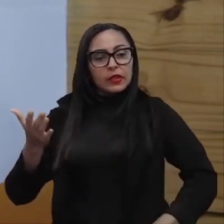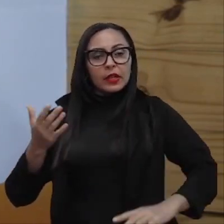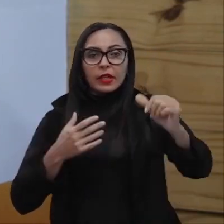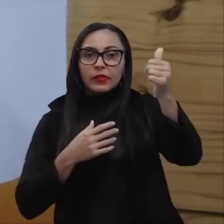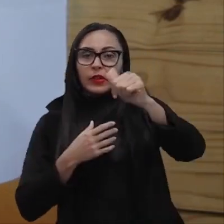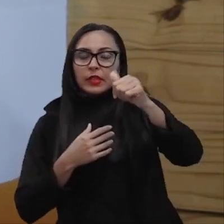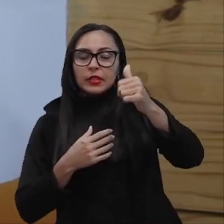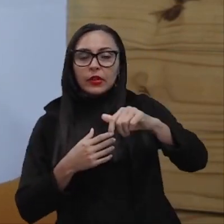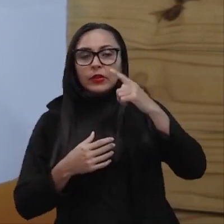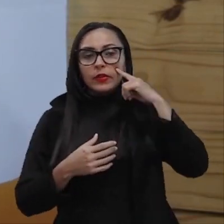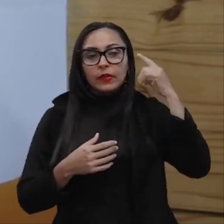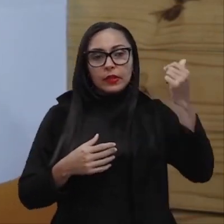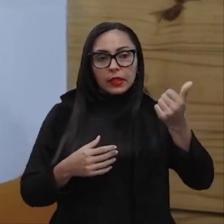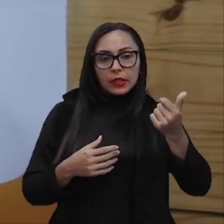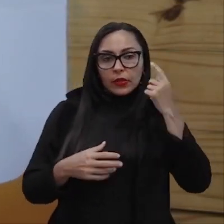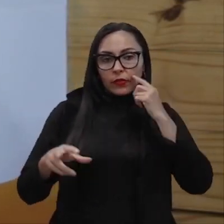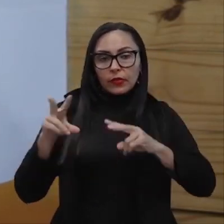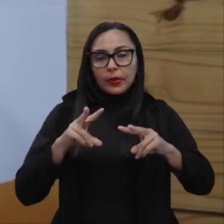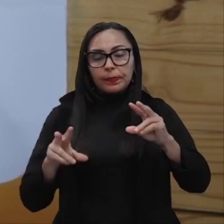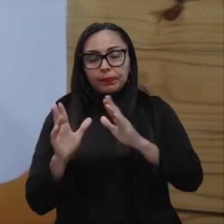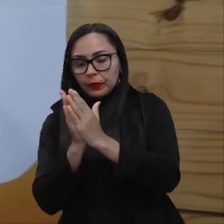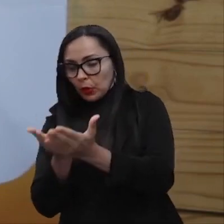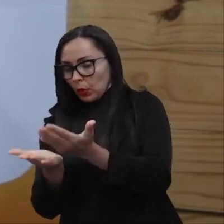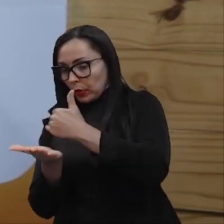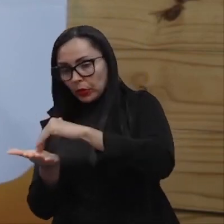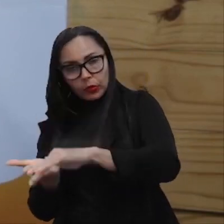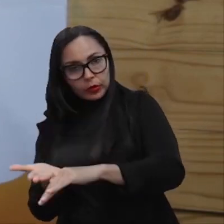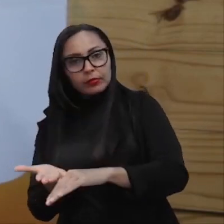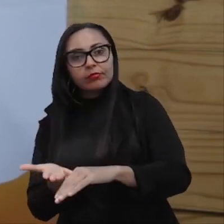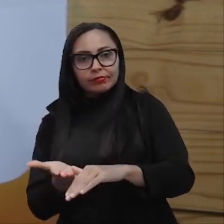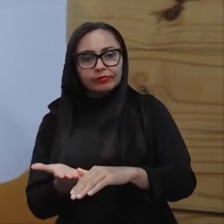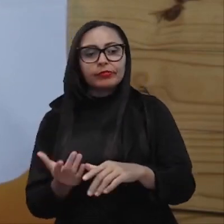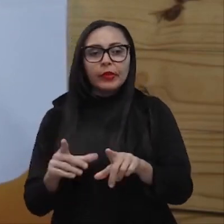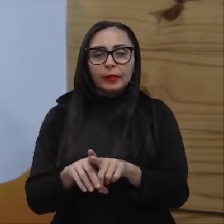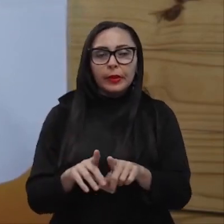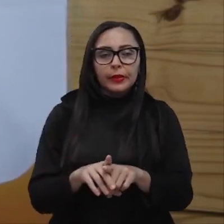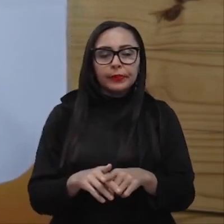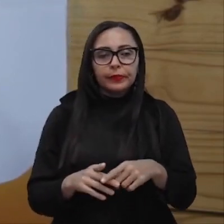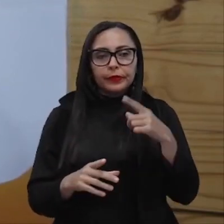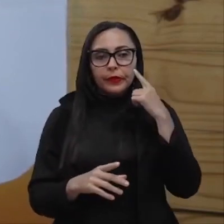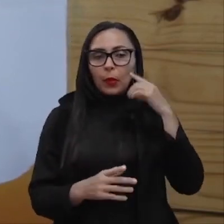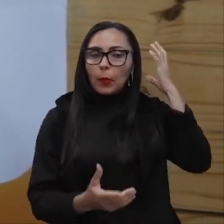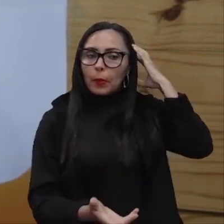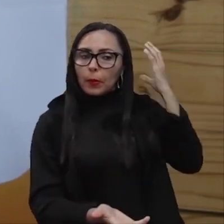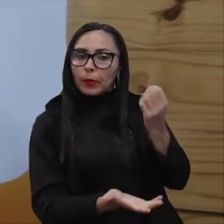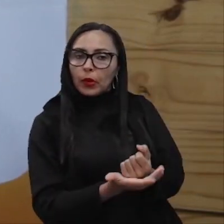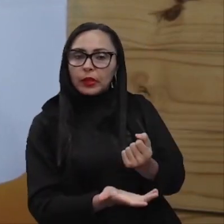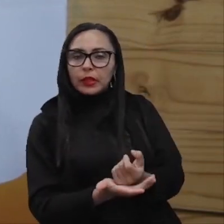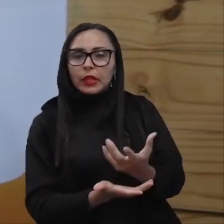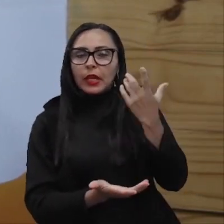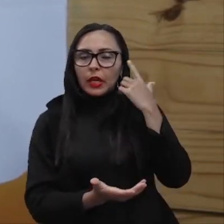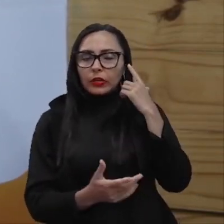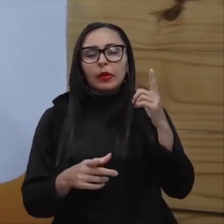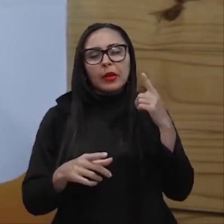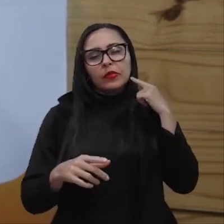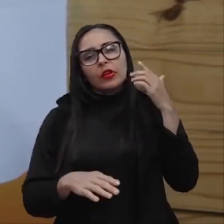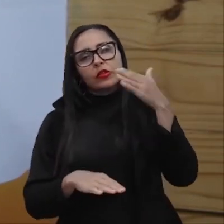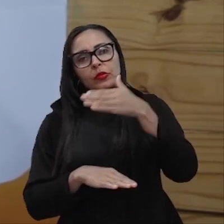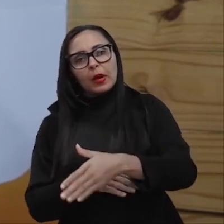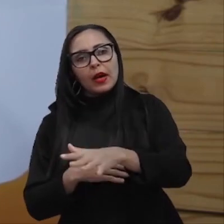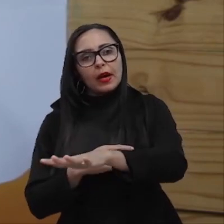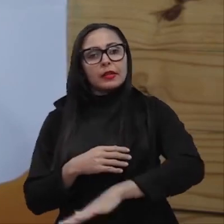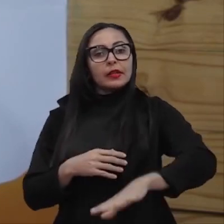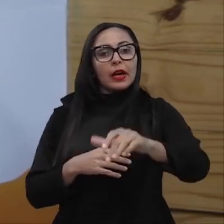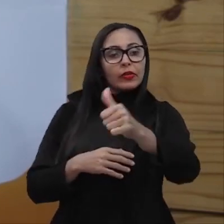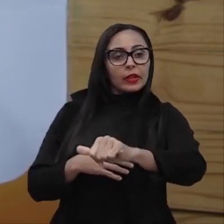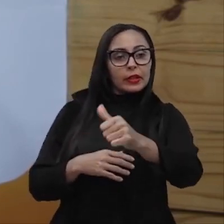O e-book, né Vão ter que ler direitinho o e-book O podcast também faz parte Vai fazer parte da avaliação Tá ok,